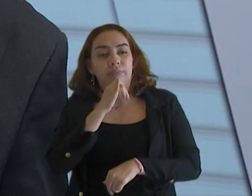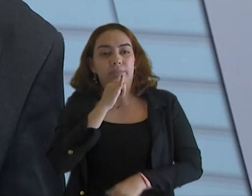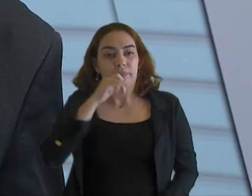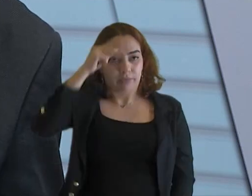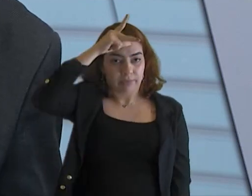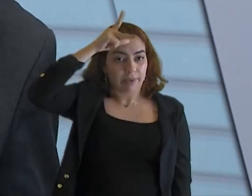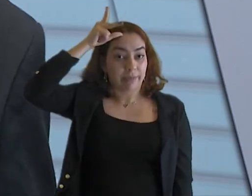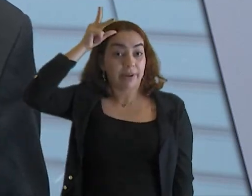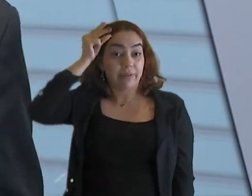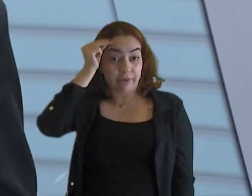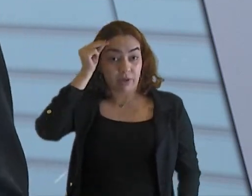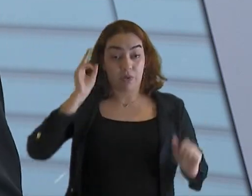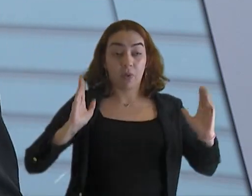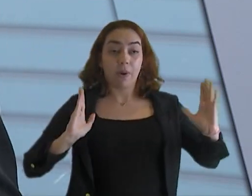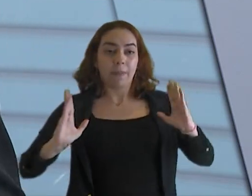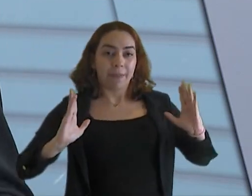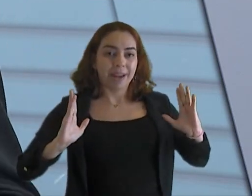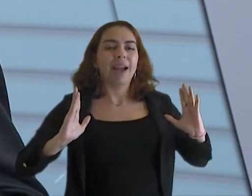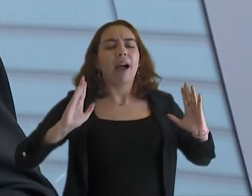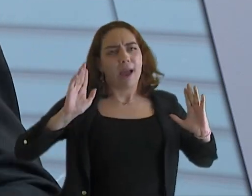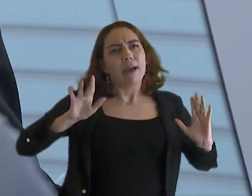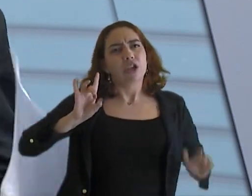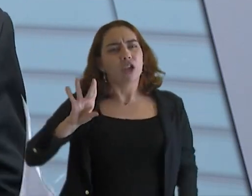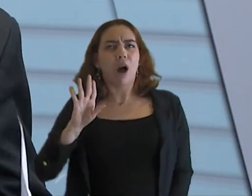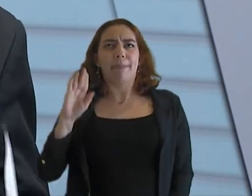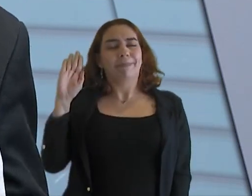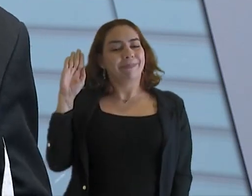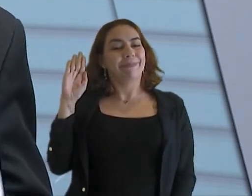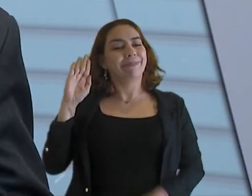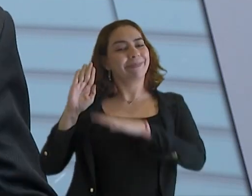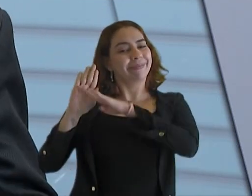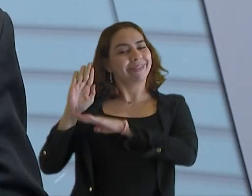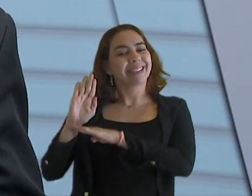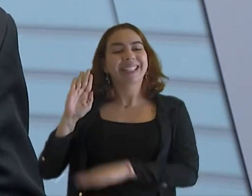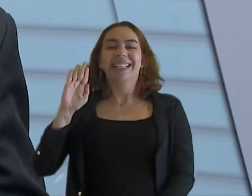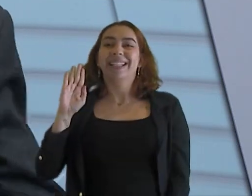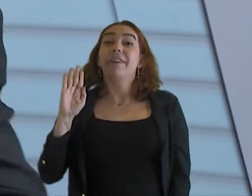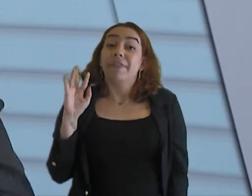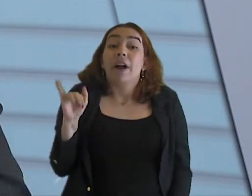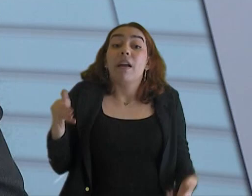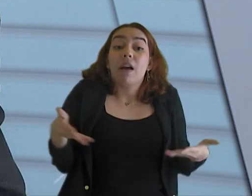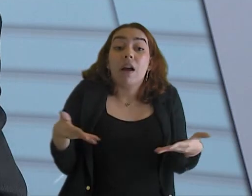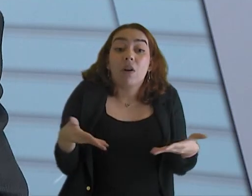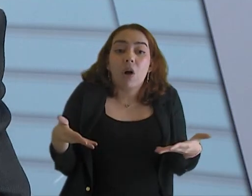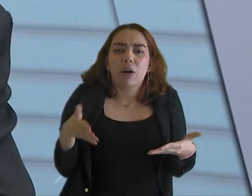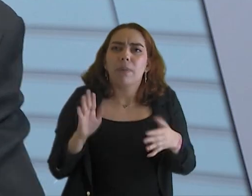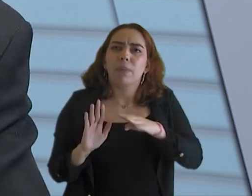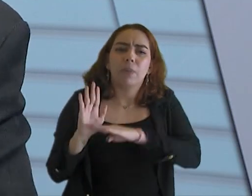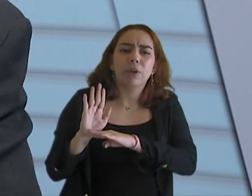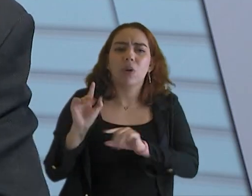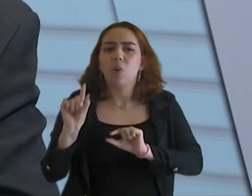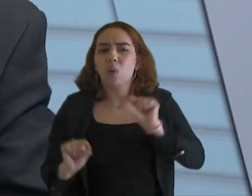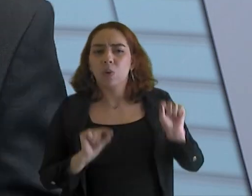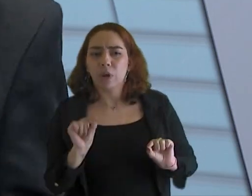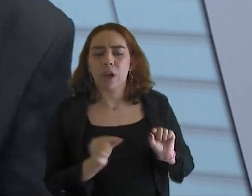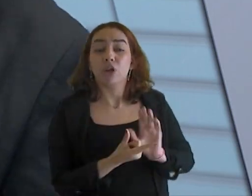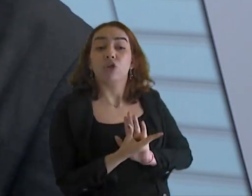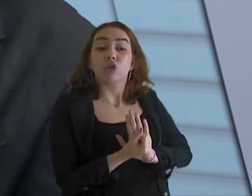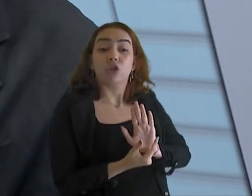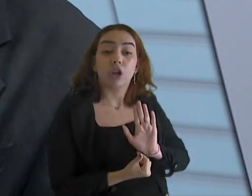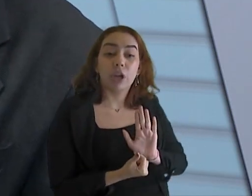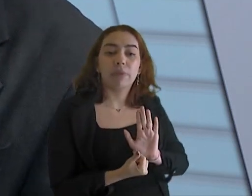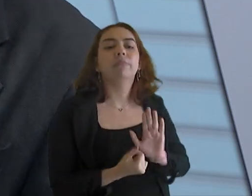terminou a campanha, terminou a era do verbo. Agora, meu amigo, vá para a verba, bote o que você prometeu no orçamento para fazer acontecer.